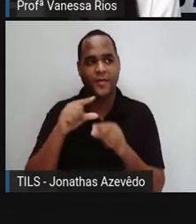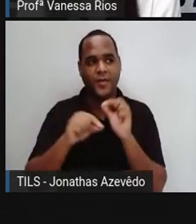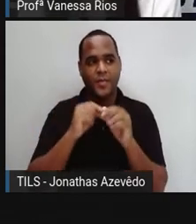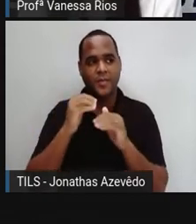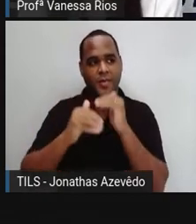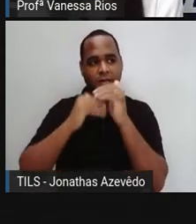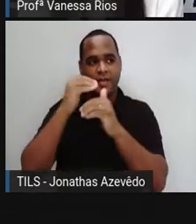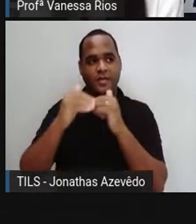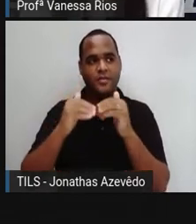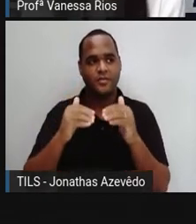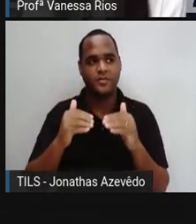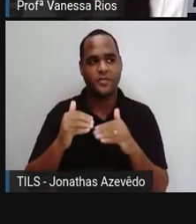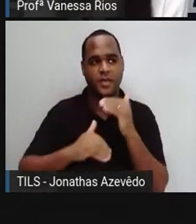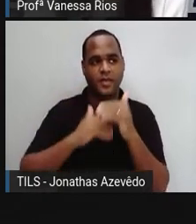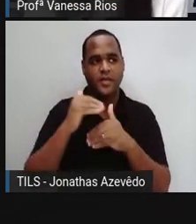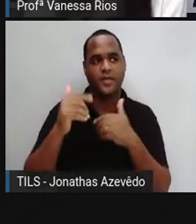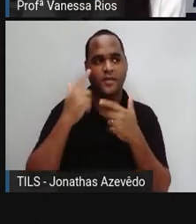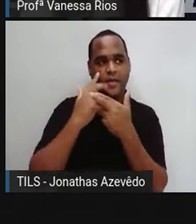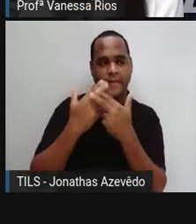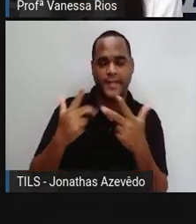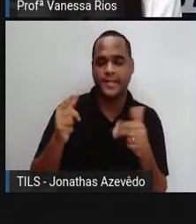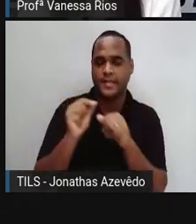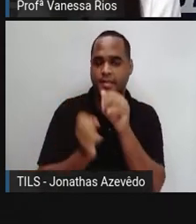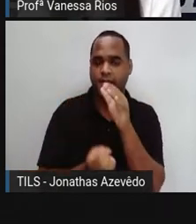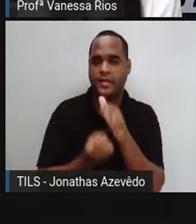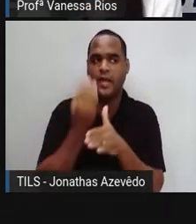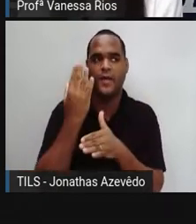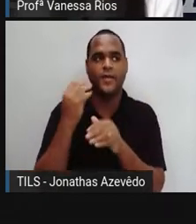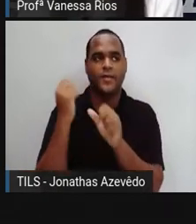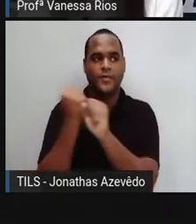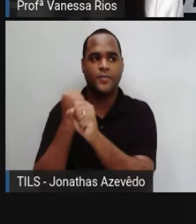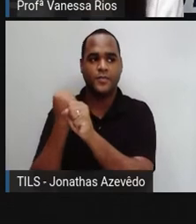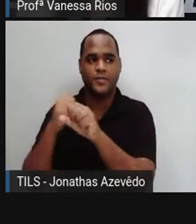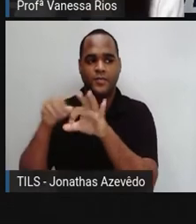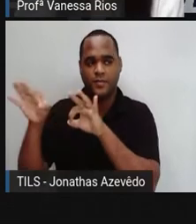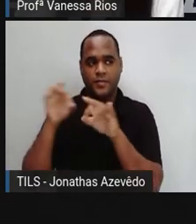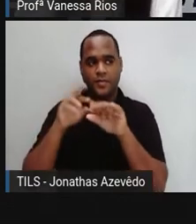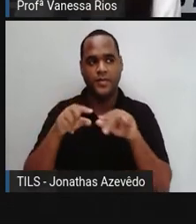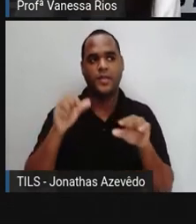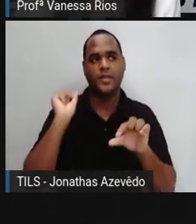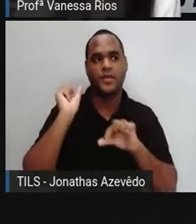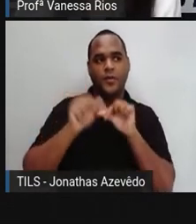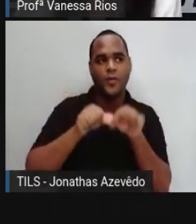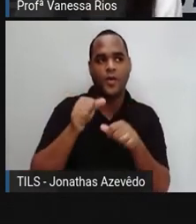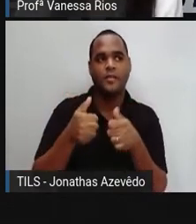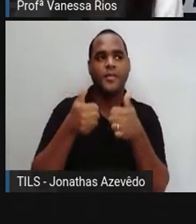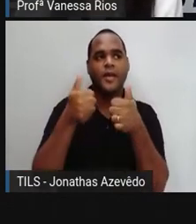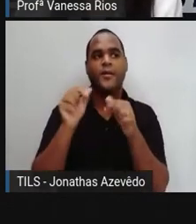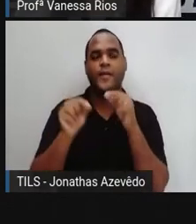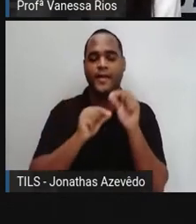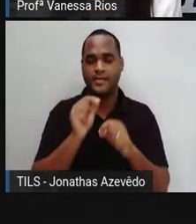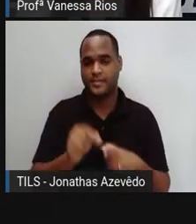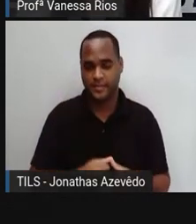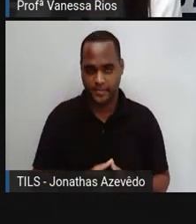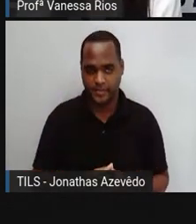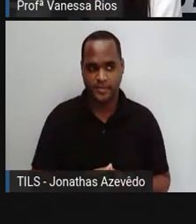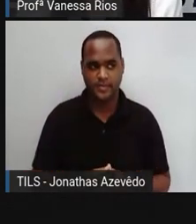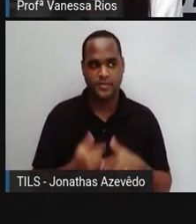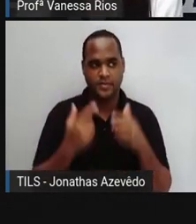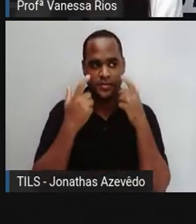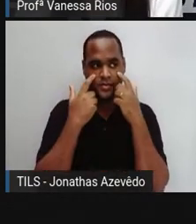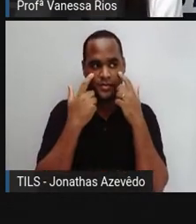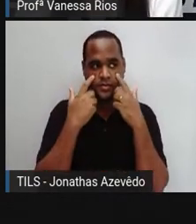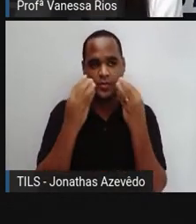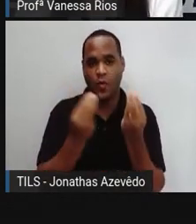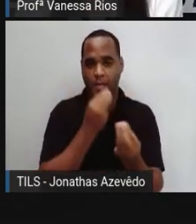de evolução, de invenção, de construção, de transformação. Aí a gente vê a imagem de